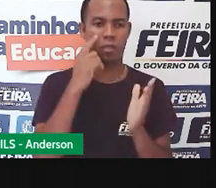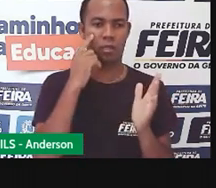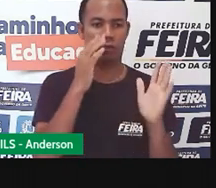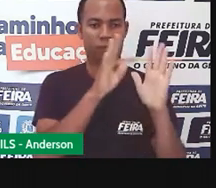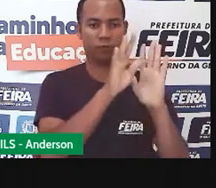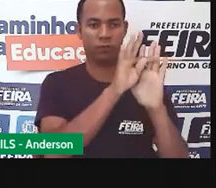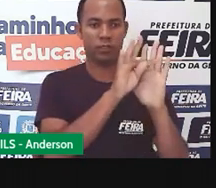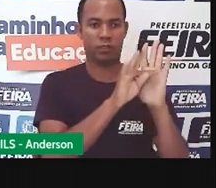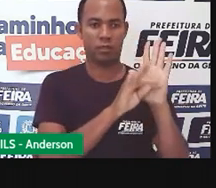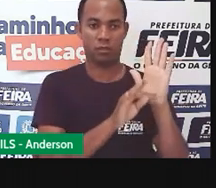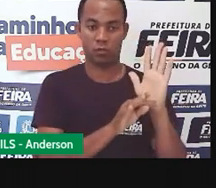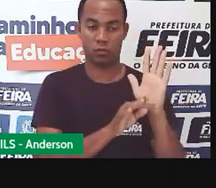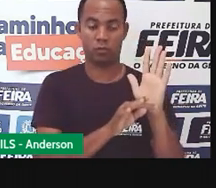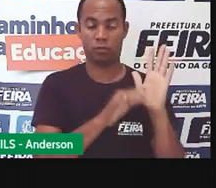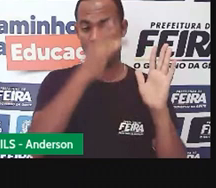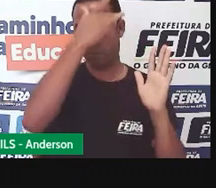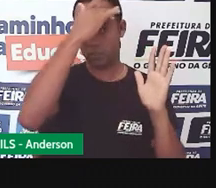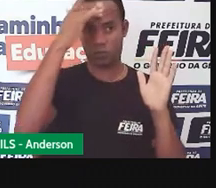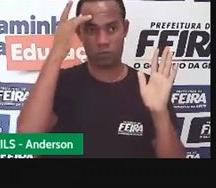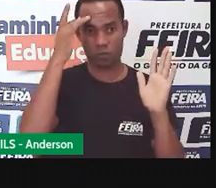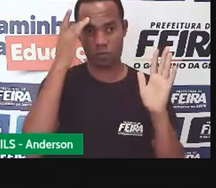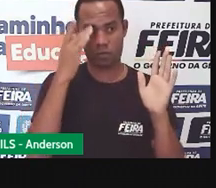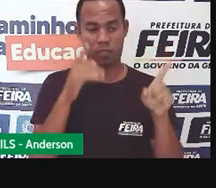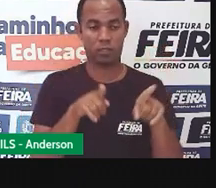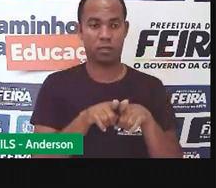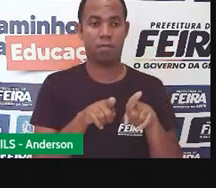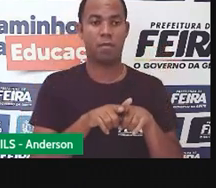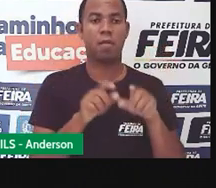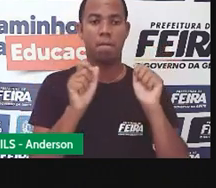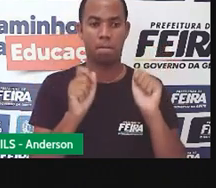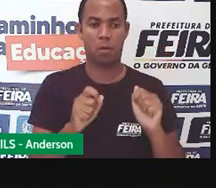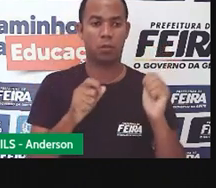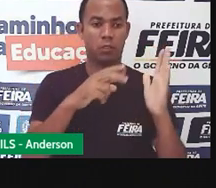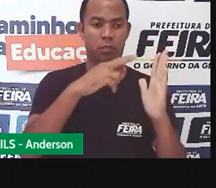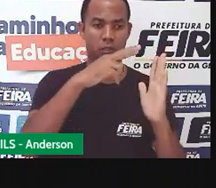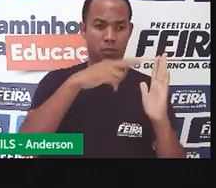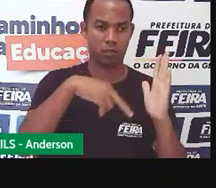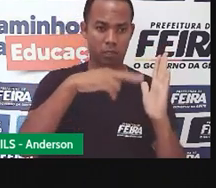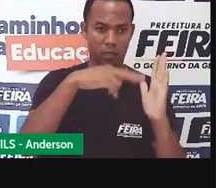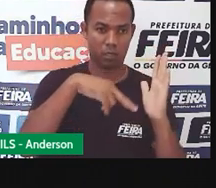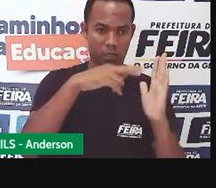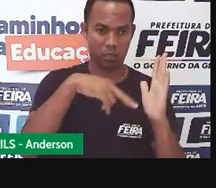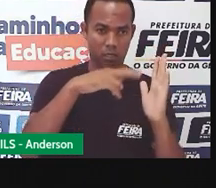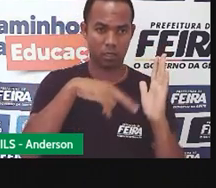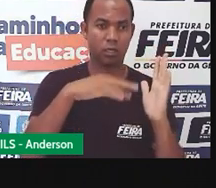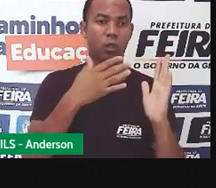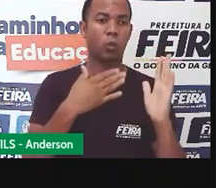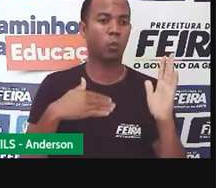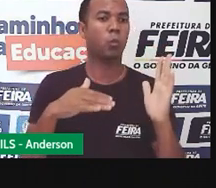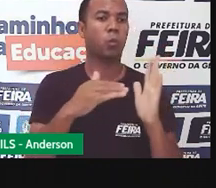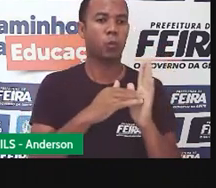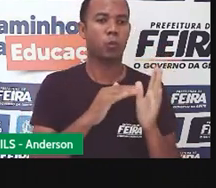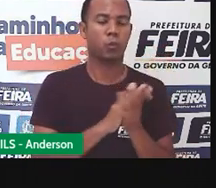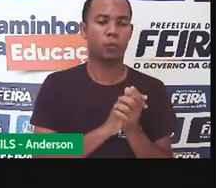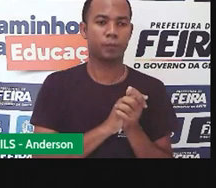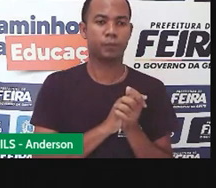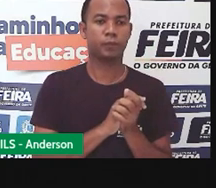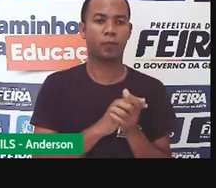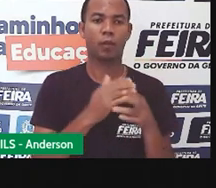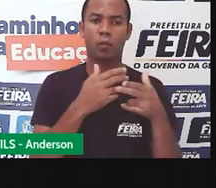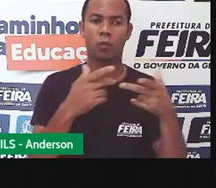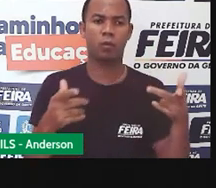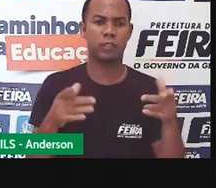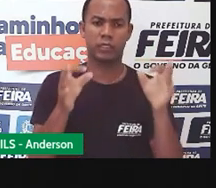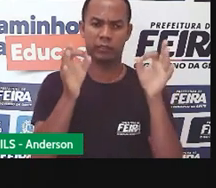E as pessoas podem fazer a leitura de coisas